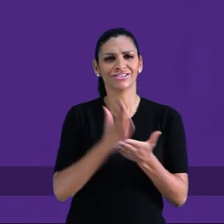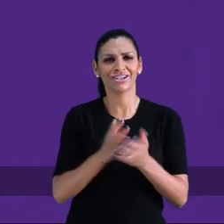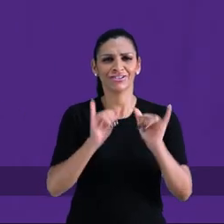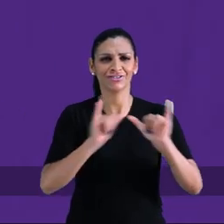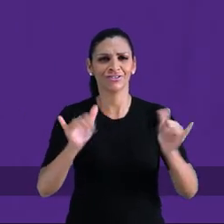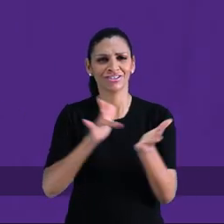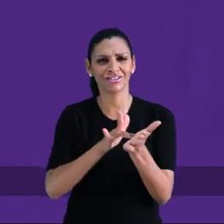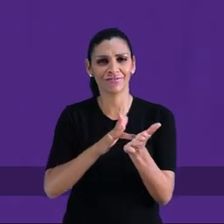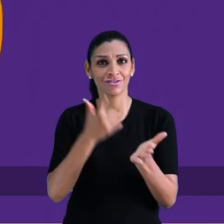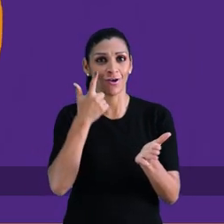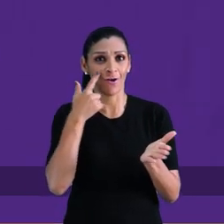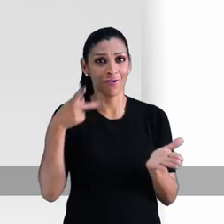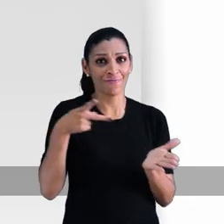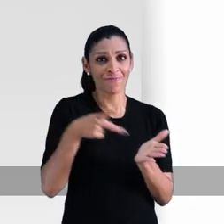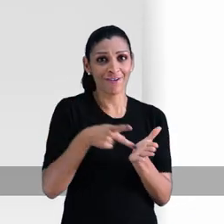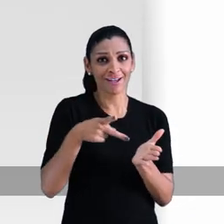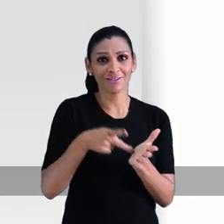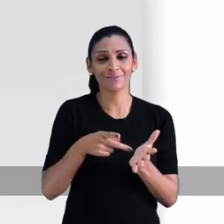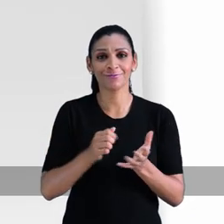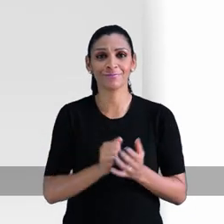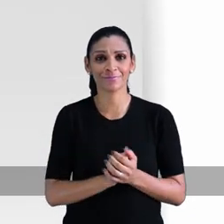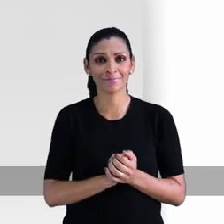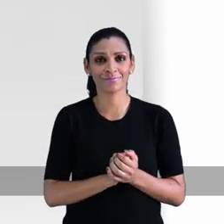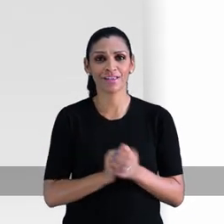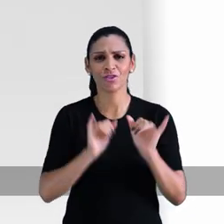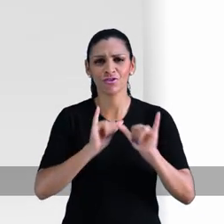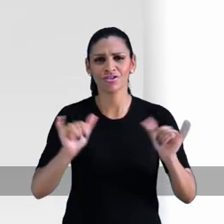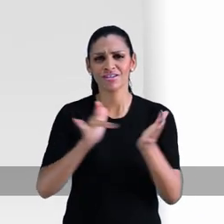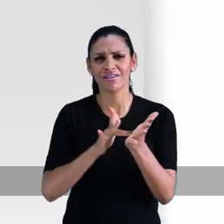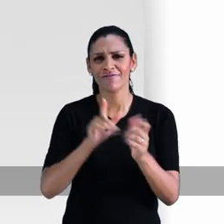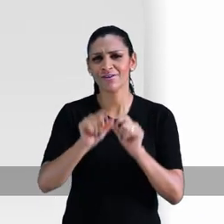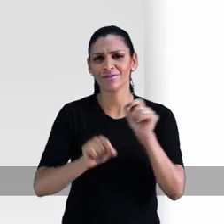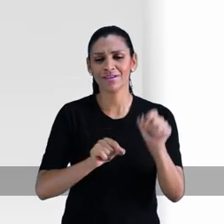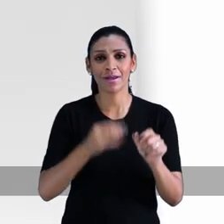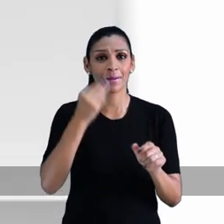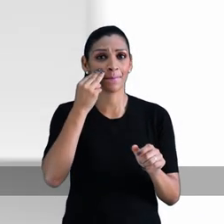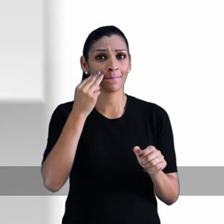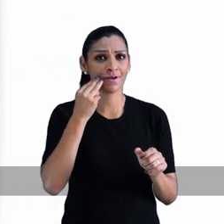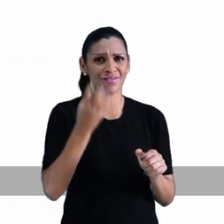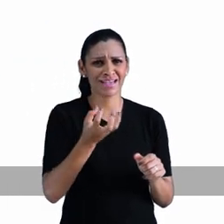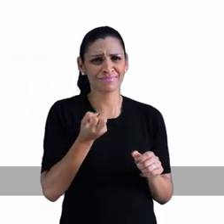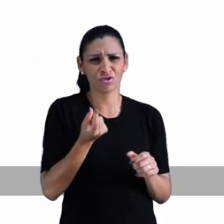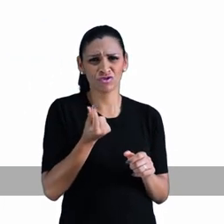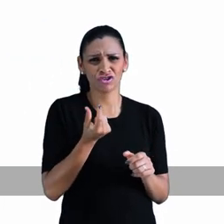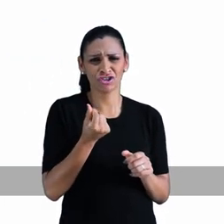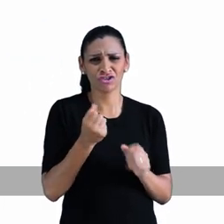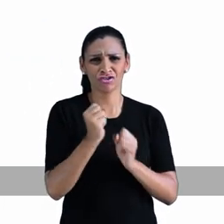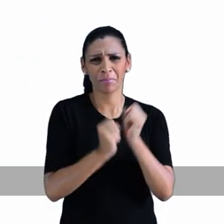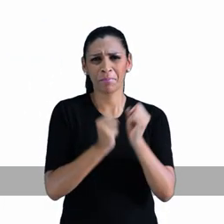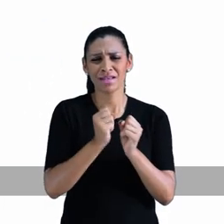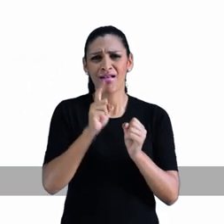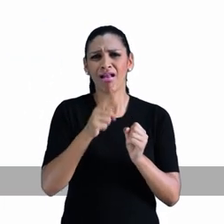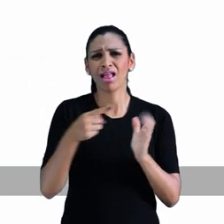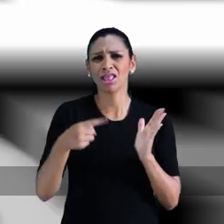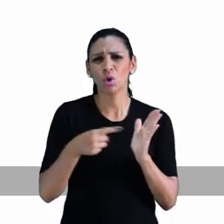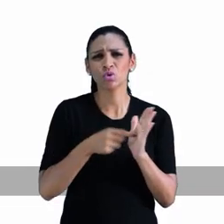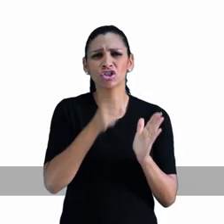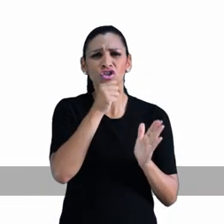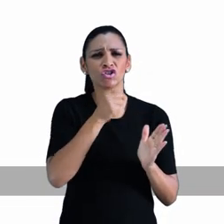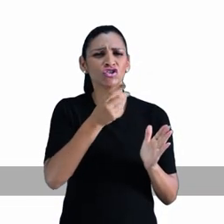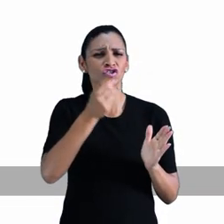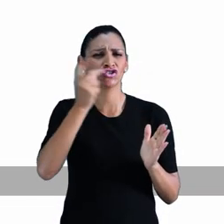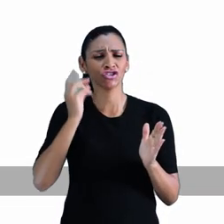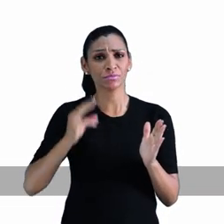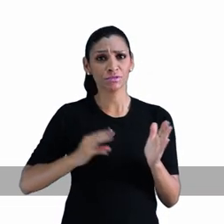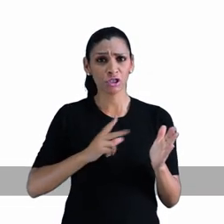A fake da vez é que Manuela recebeu dinheiro de empreiteiras. Uma denúncia antiga que o Ministério Público já analisou e arquivou por total